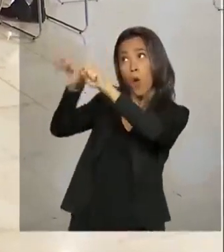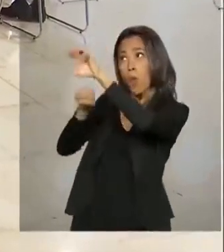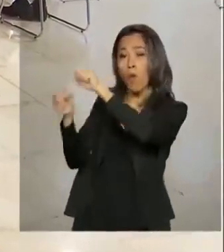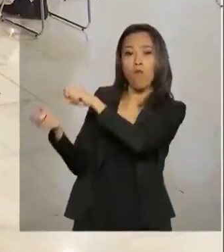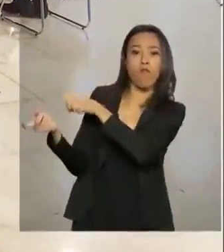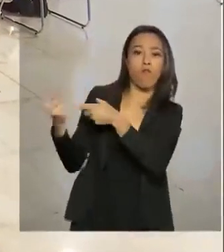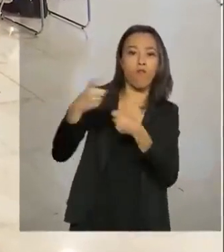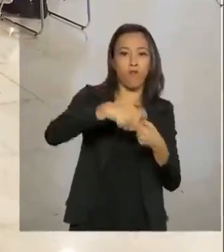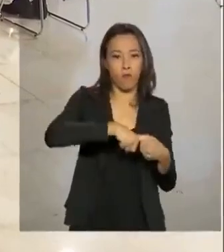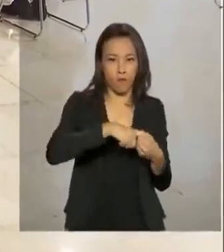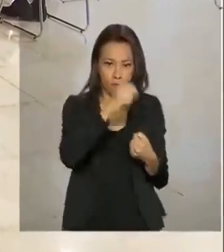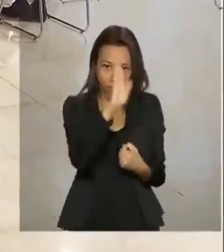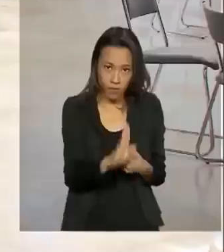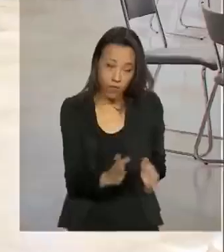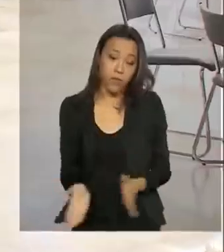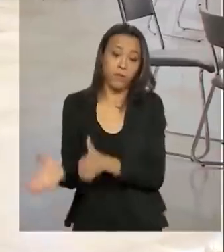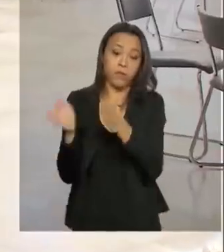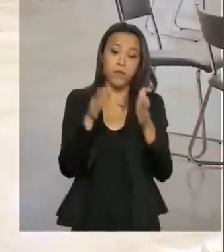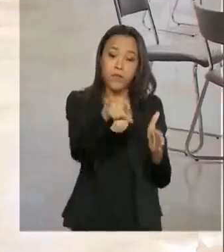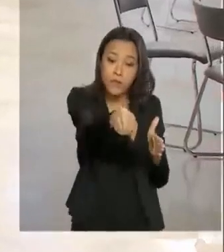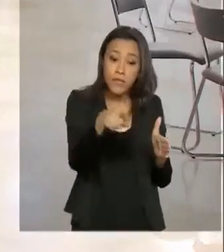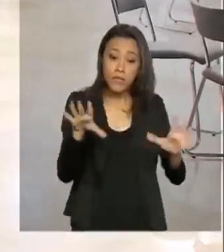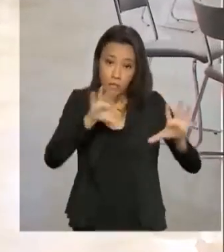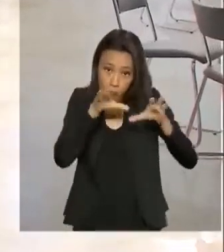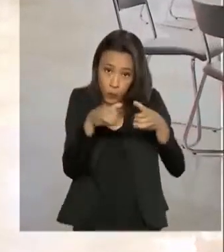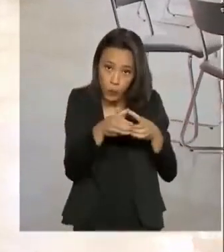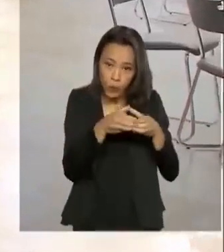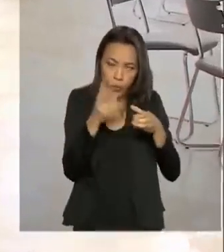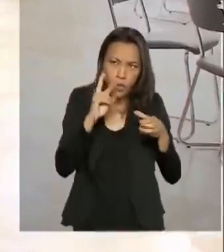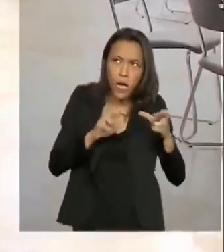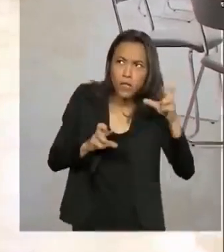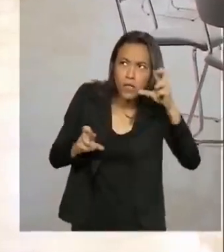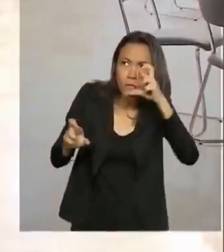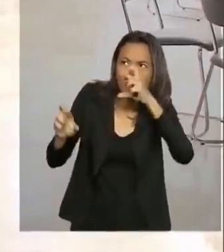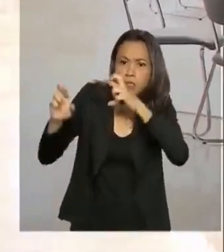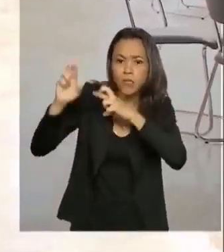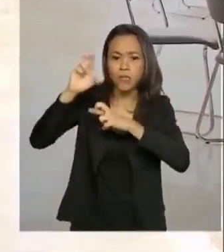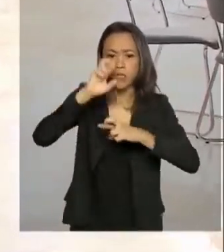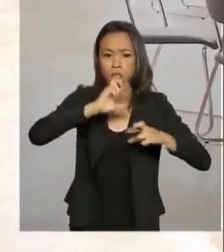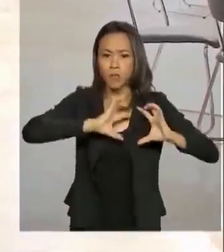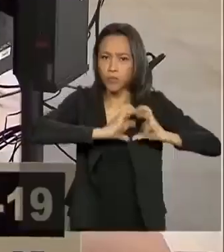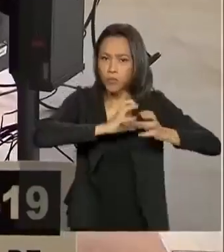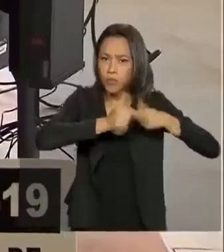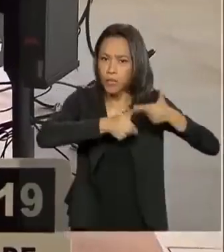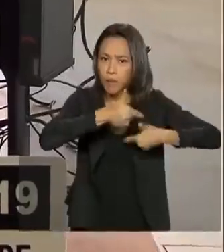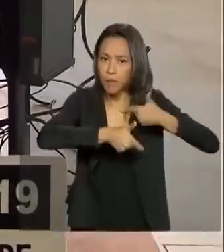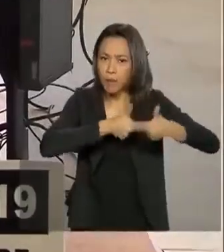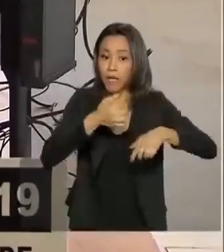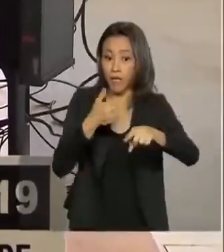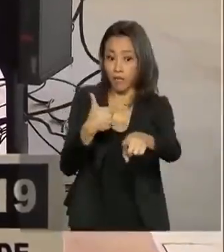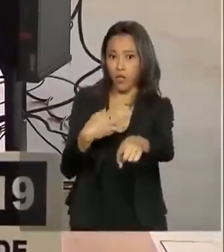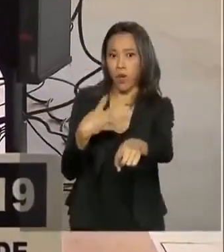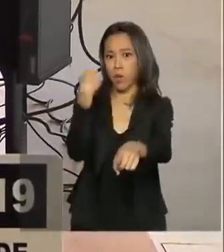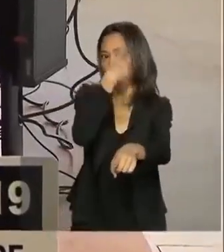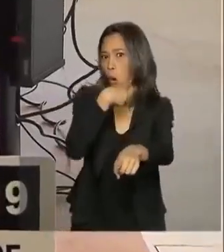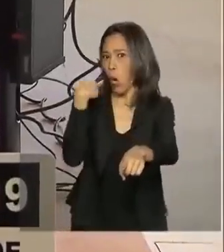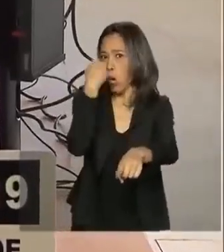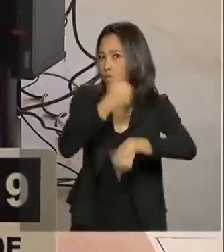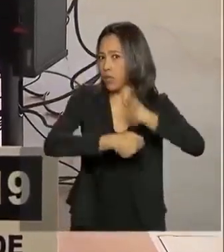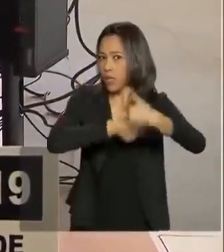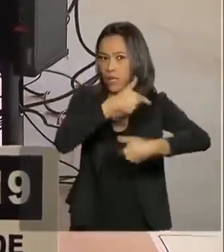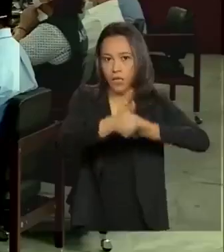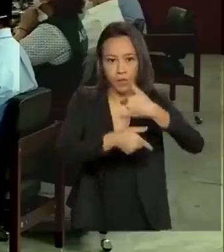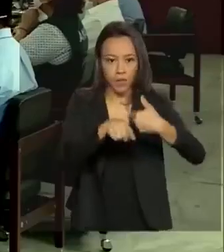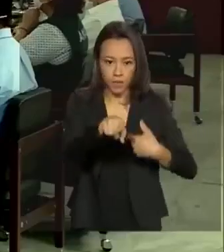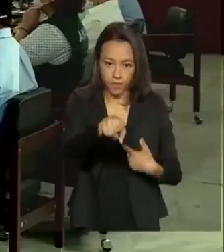estabelecidas pelo Comitê de Crise para Supervisão e Monitoramento dos Impactos da Covid-19, que funciona 24 horas por dia no Palácio do